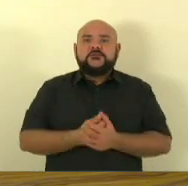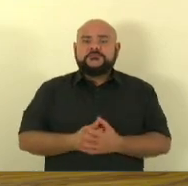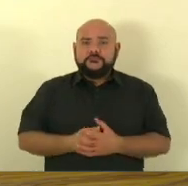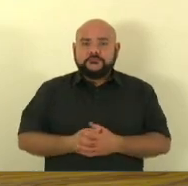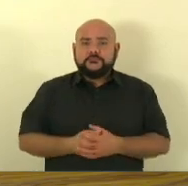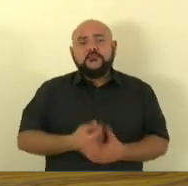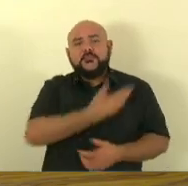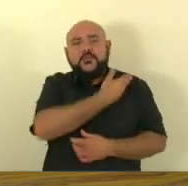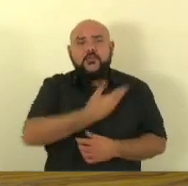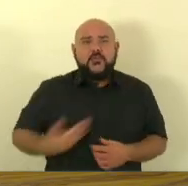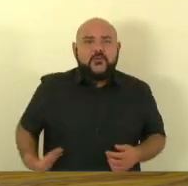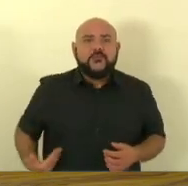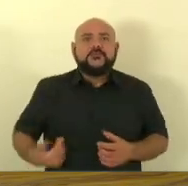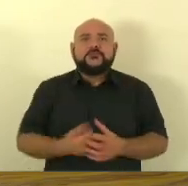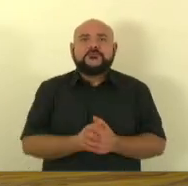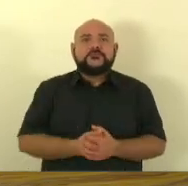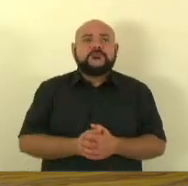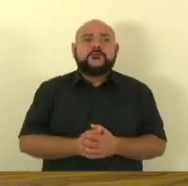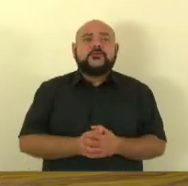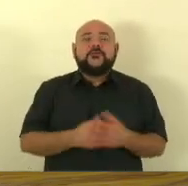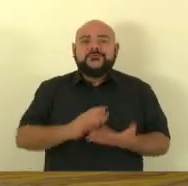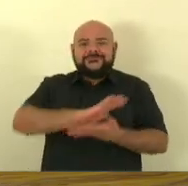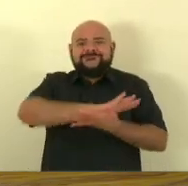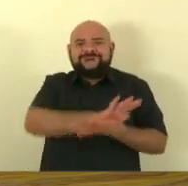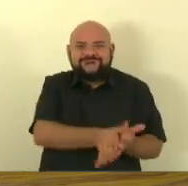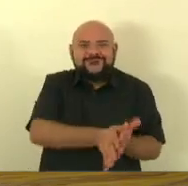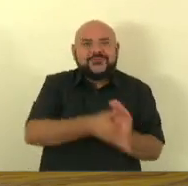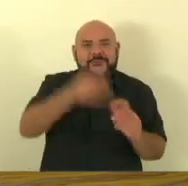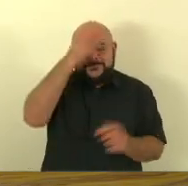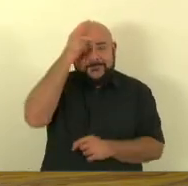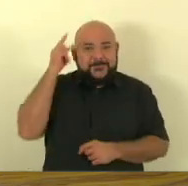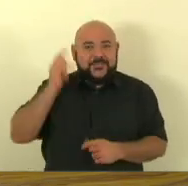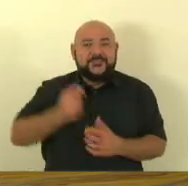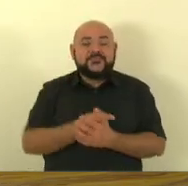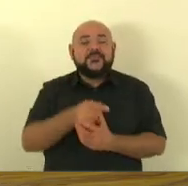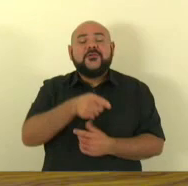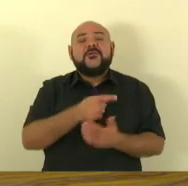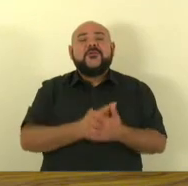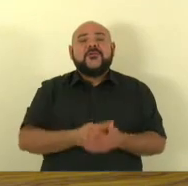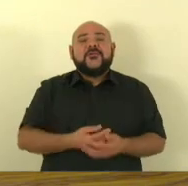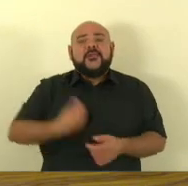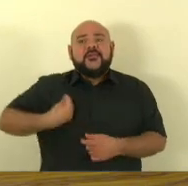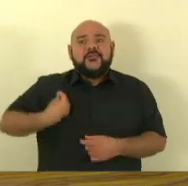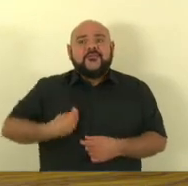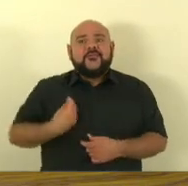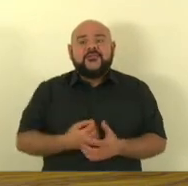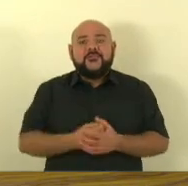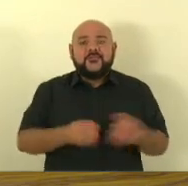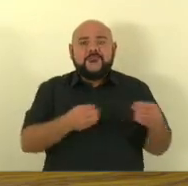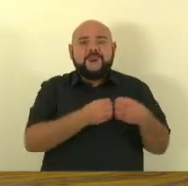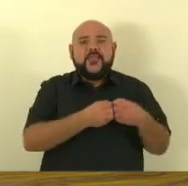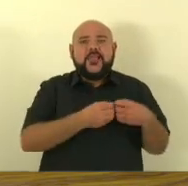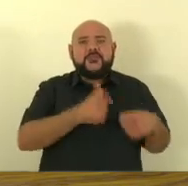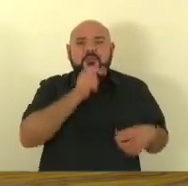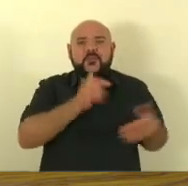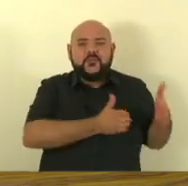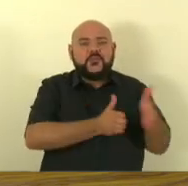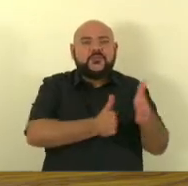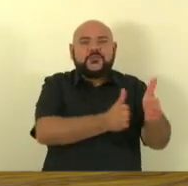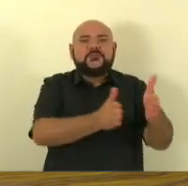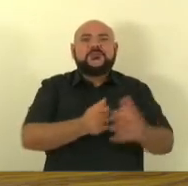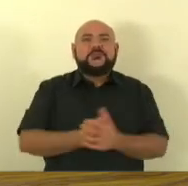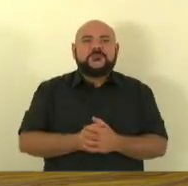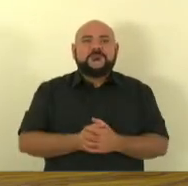com as pessoas que dependiam da bacia do Rio Doce há pouco tempo atrás a gente viu o desastre de Mariana causado com